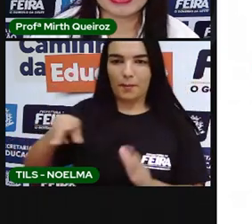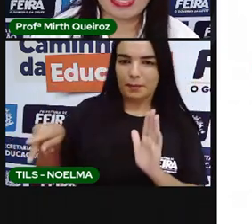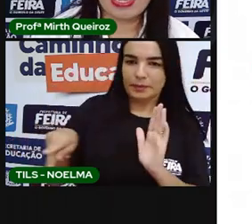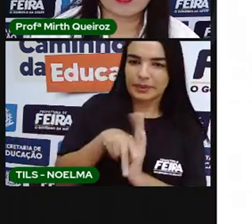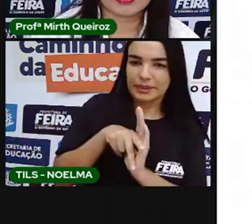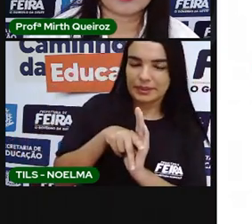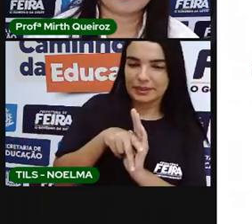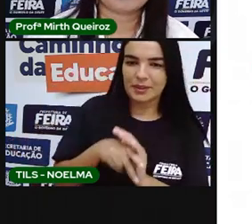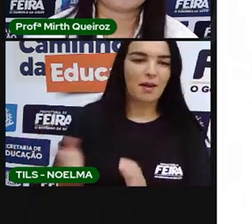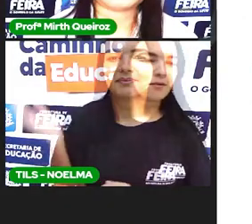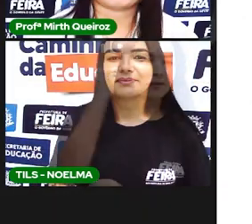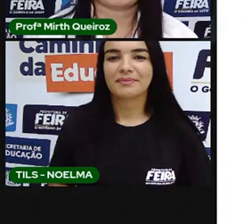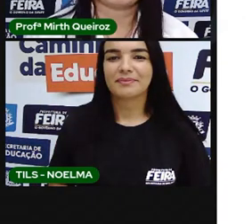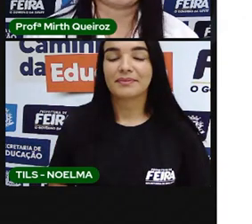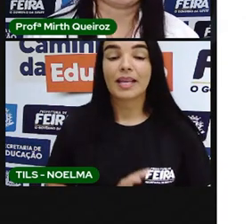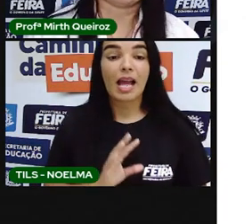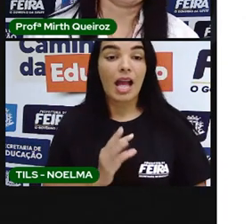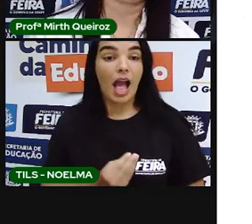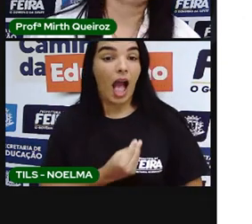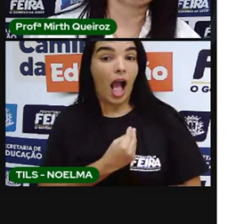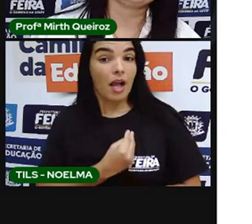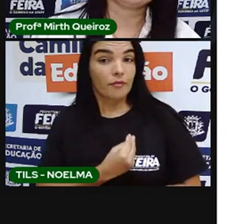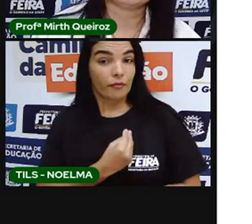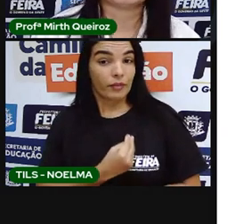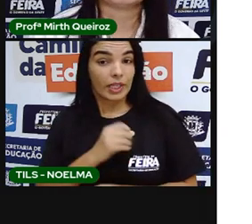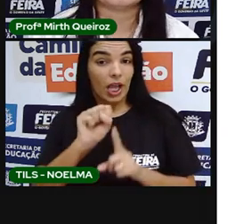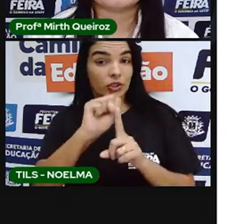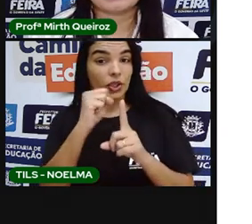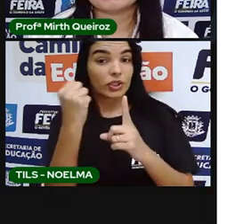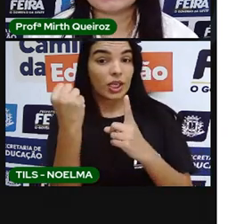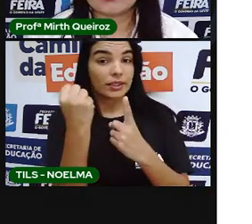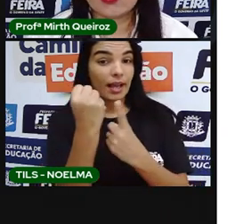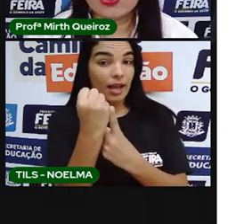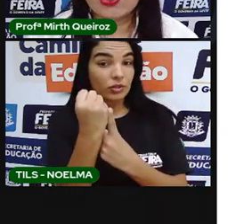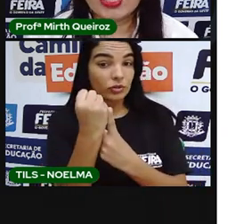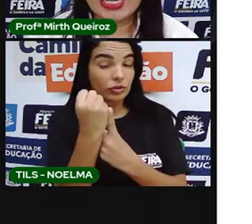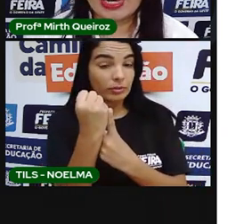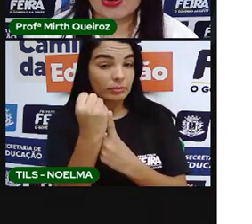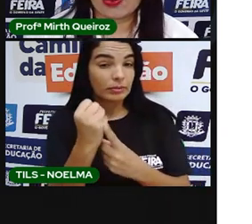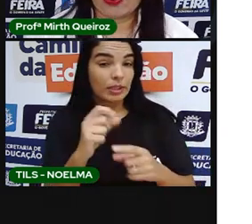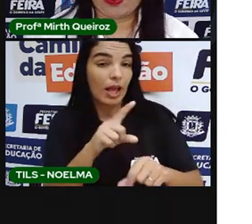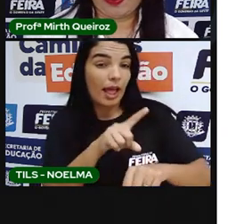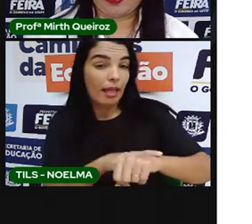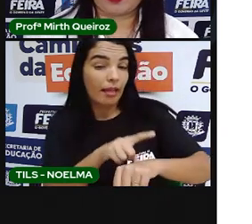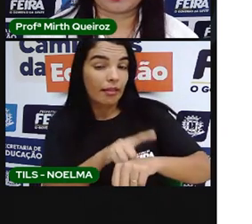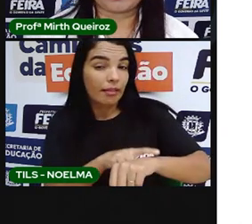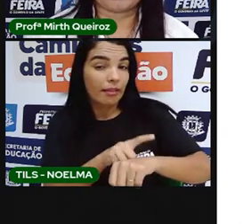Vamos à aula? A vida da sociedade colonial.